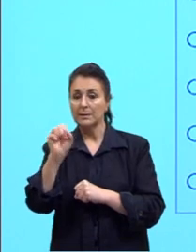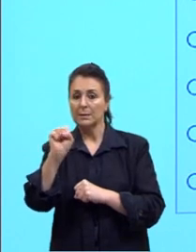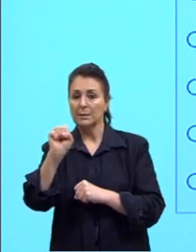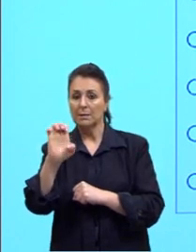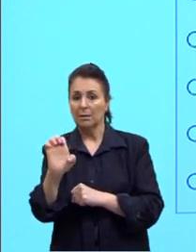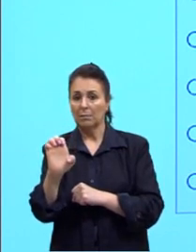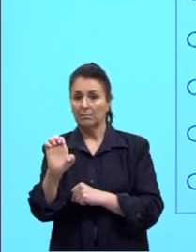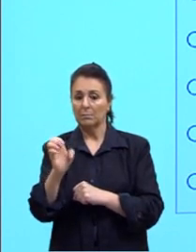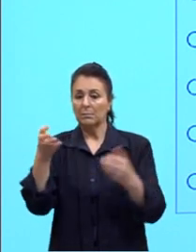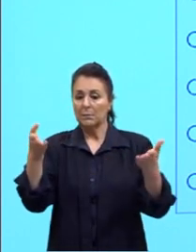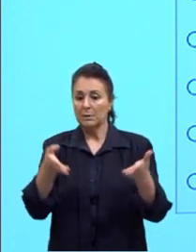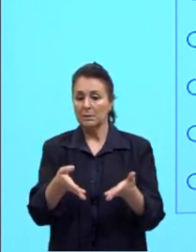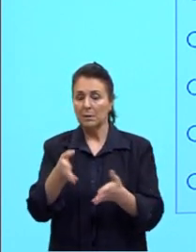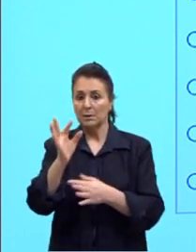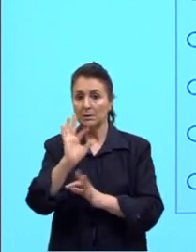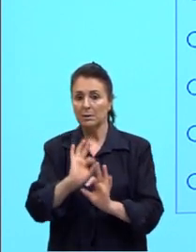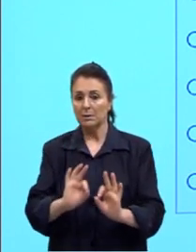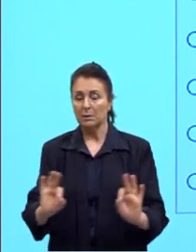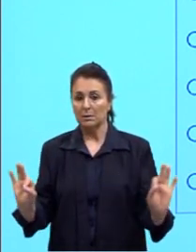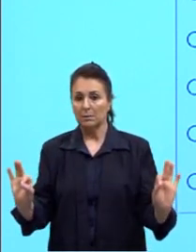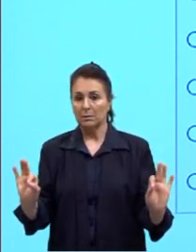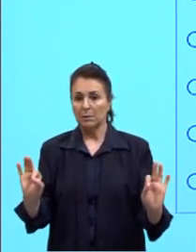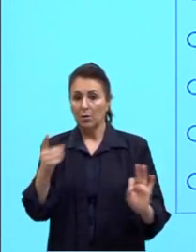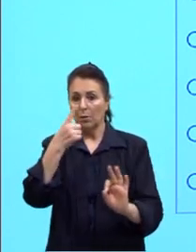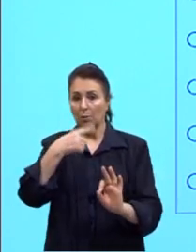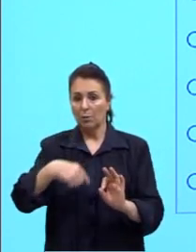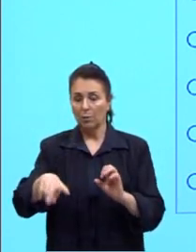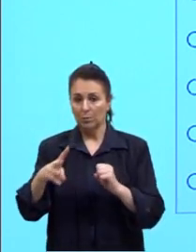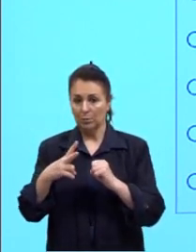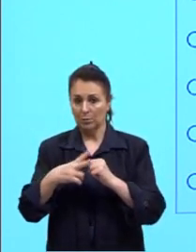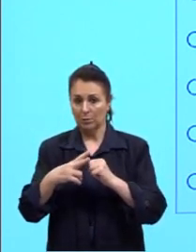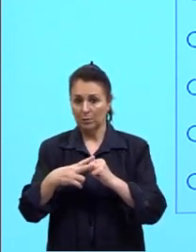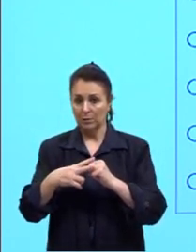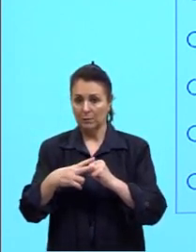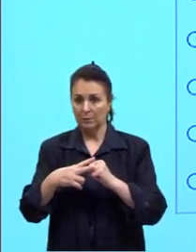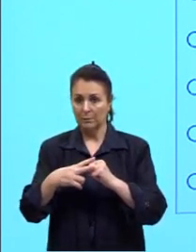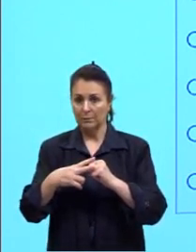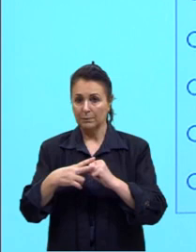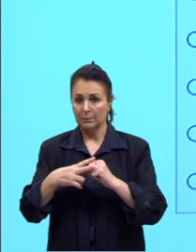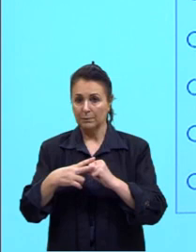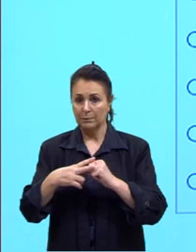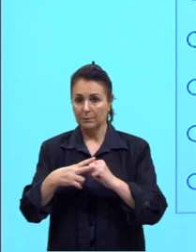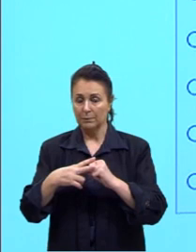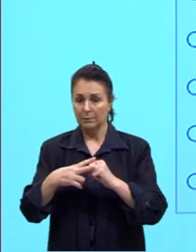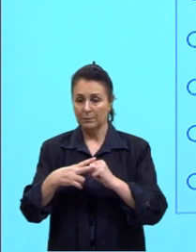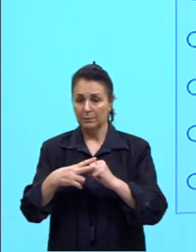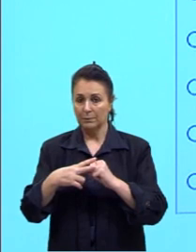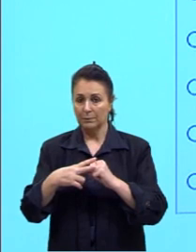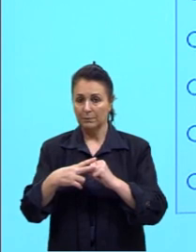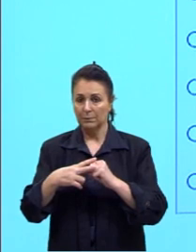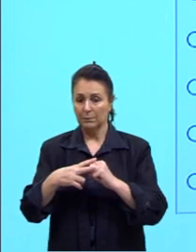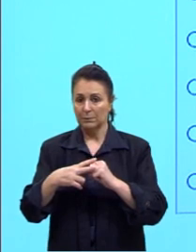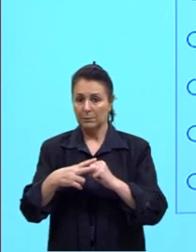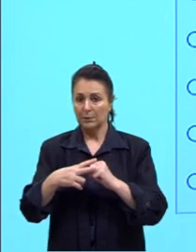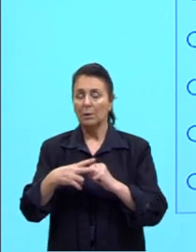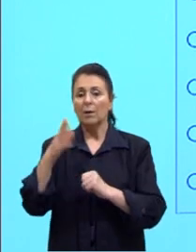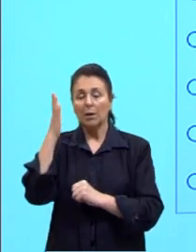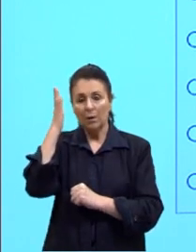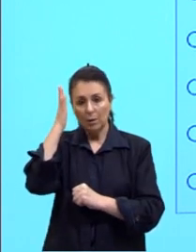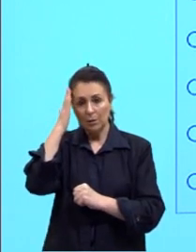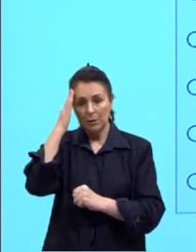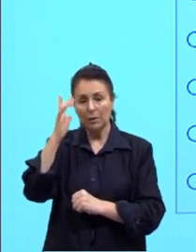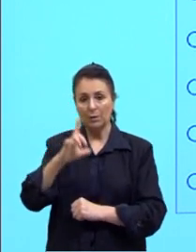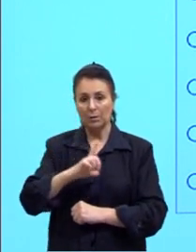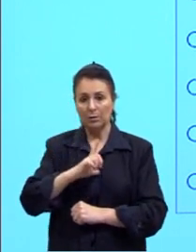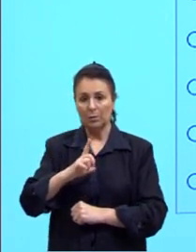simples. Vamos procurar na outra classe que verbo eu tenho? Que tempo? Olha o will aqui. Então, eu sei que eu